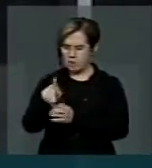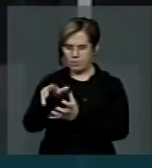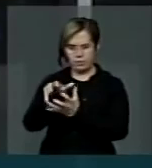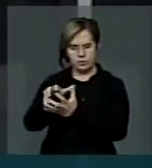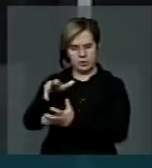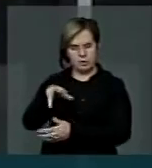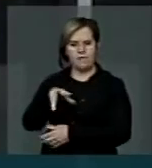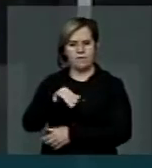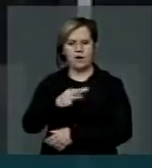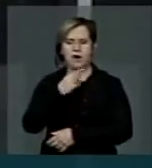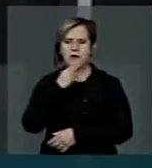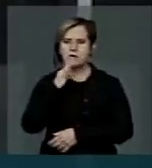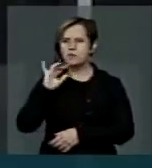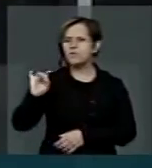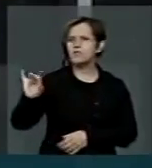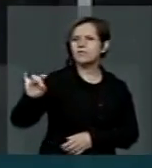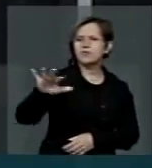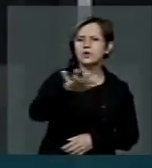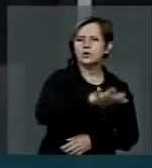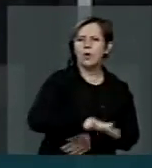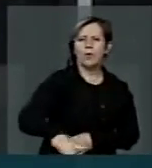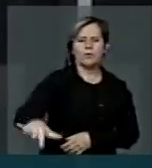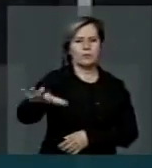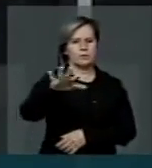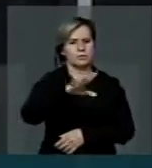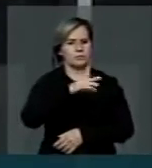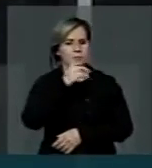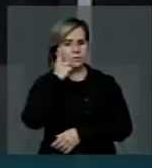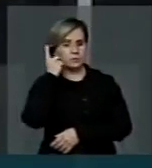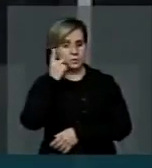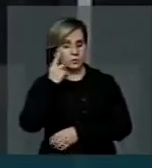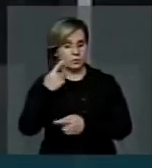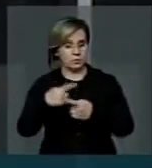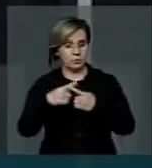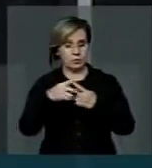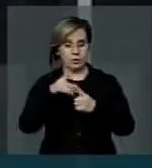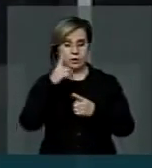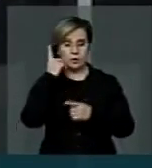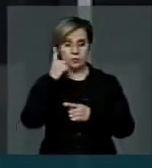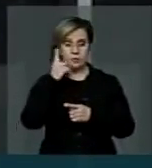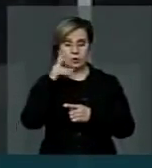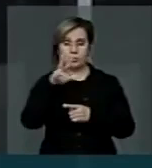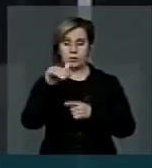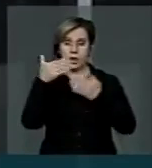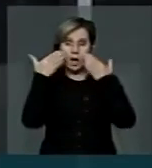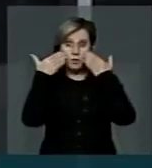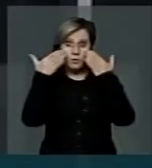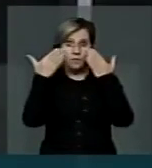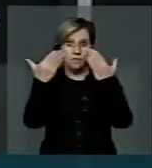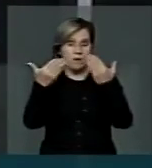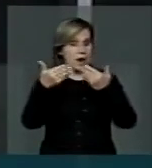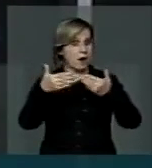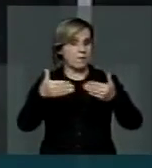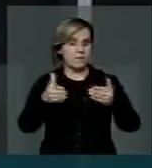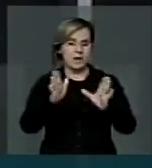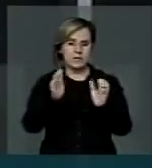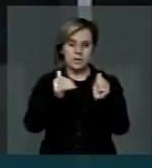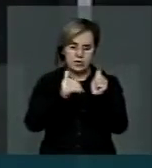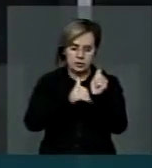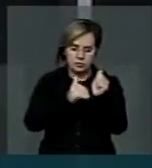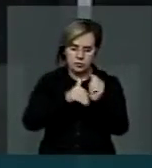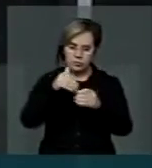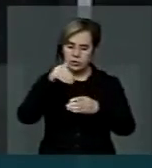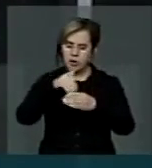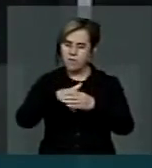vai conhecer cada um dos seus deputados, porque a votação vai ser pública, ninguém vai poder esconder o voto. Por